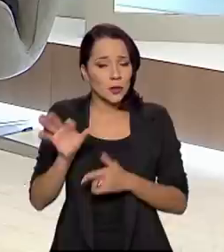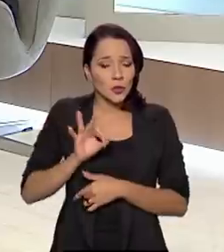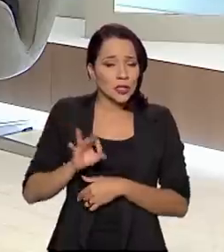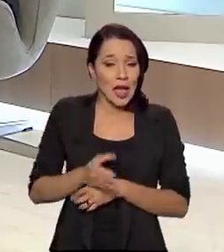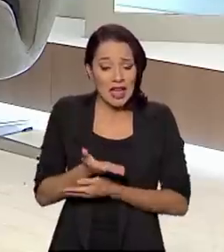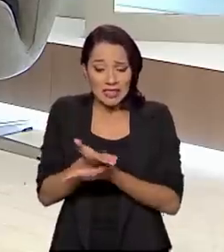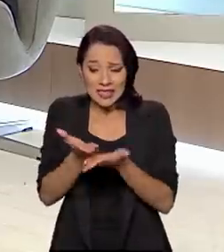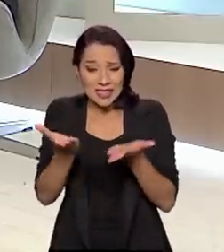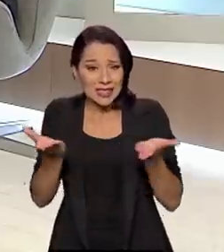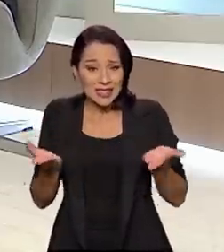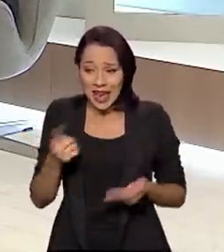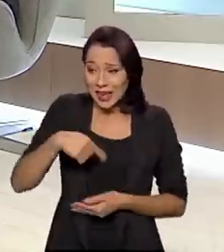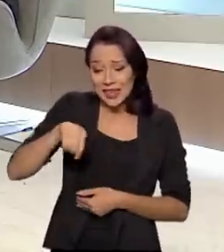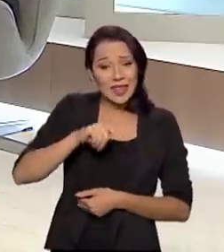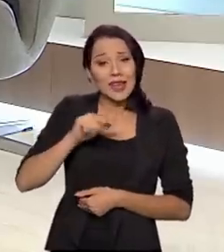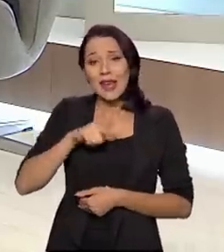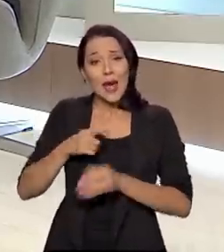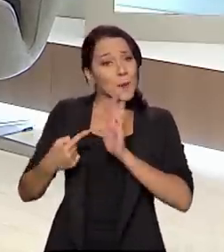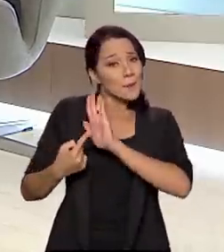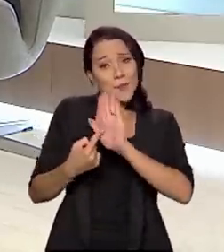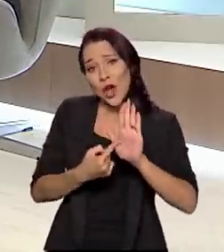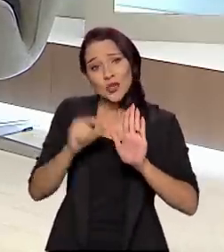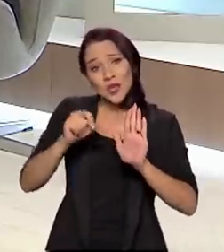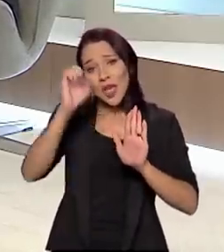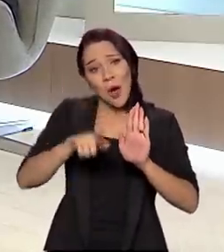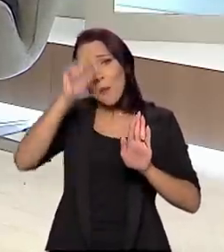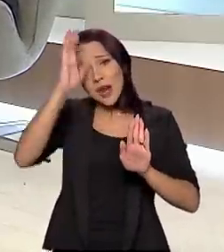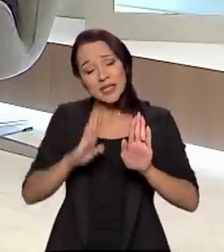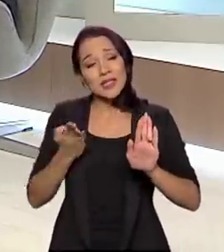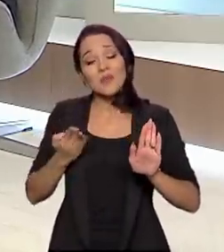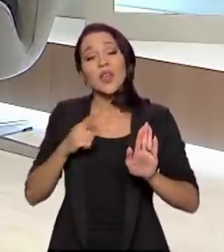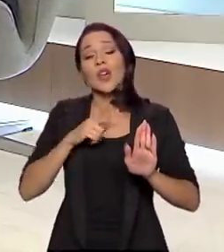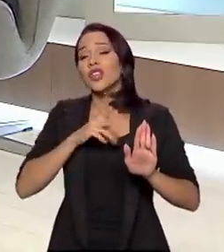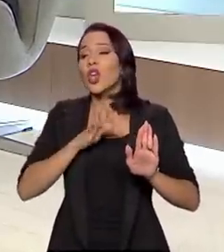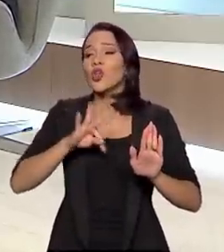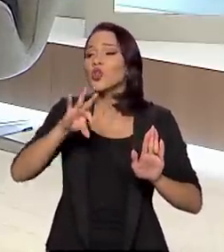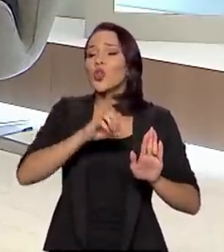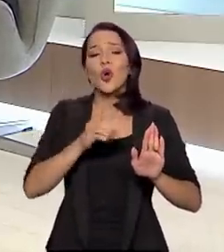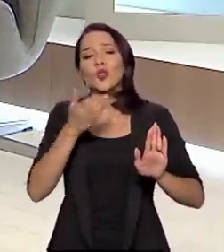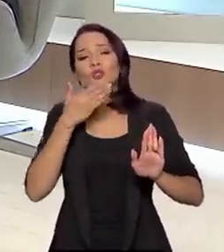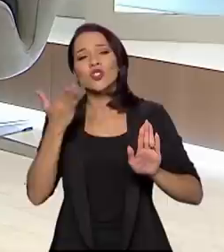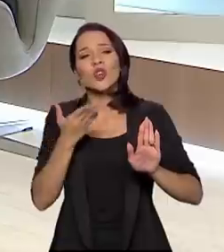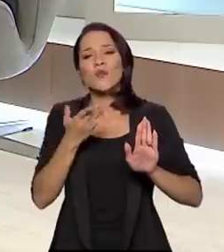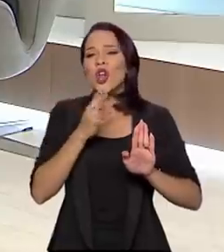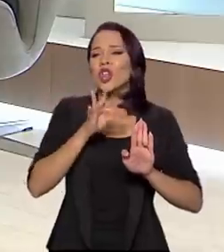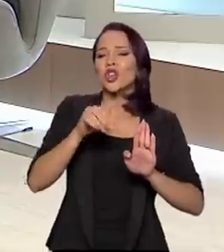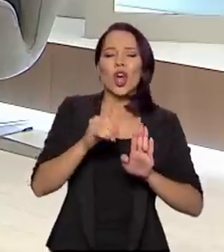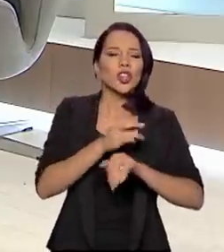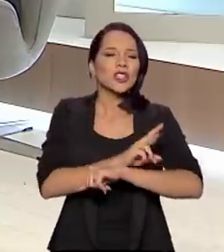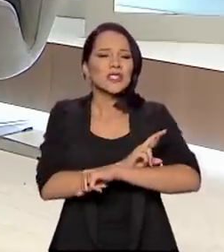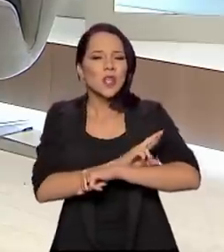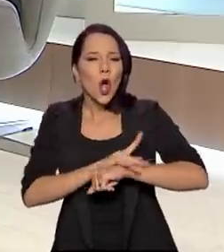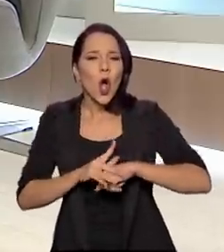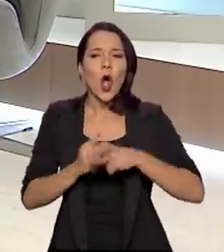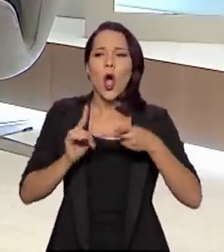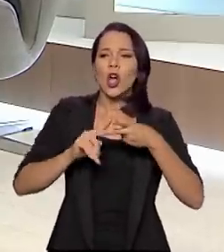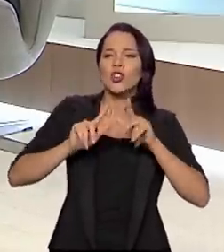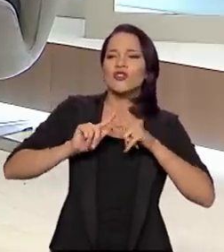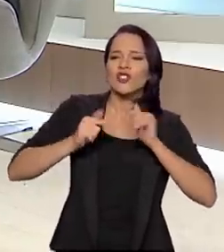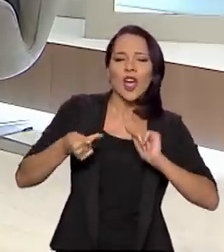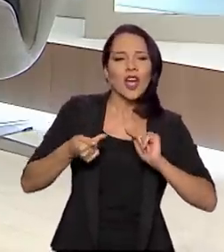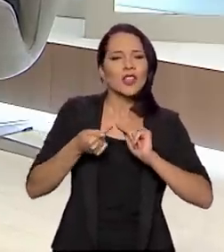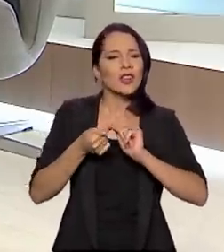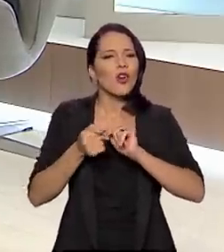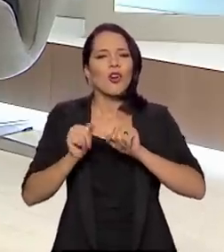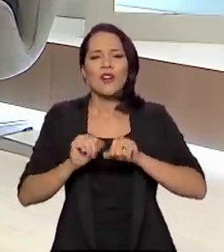é absolutamente um retrato do Brasil. Eu tenho todos os tipos, todas as cores, todos os gêneros. Então,